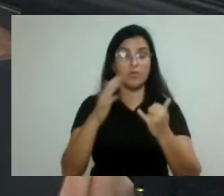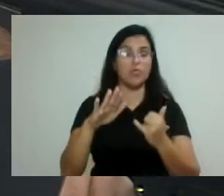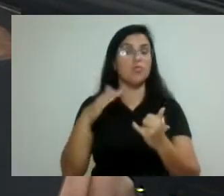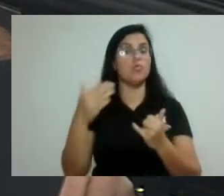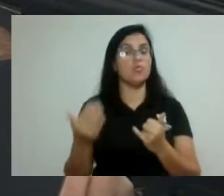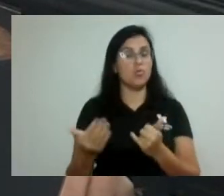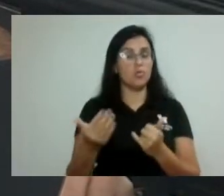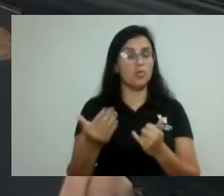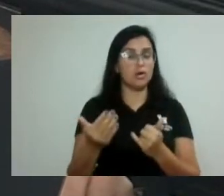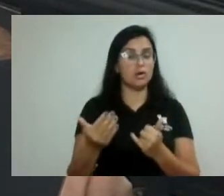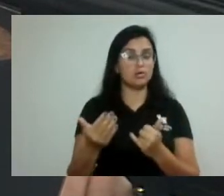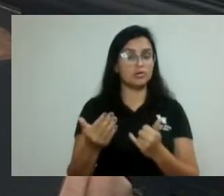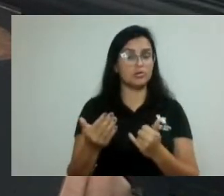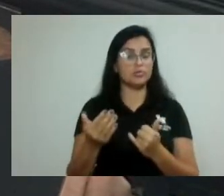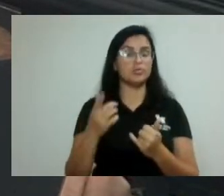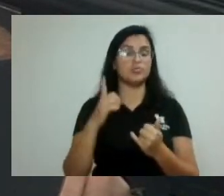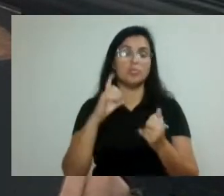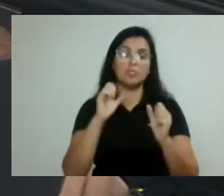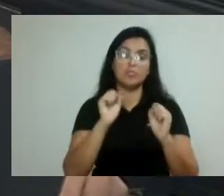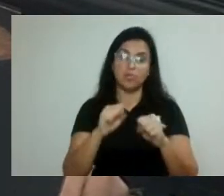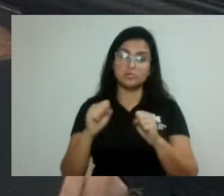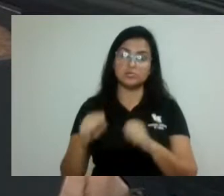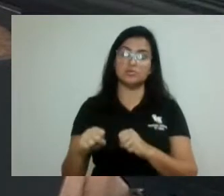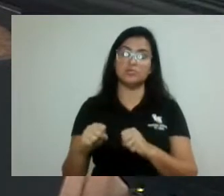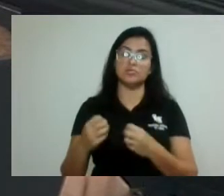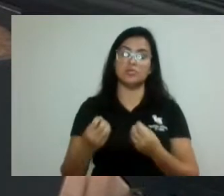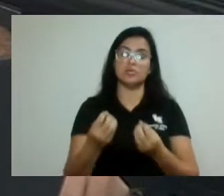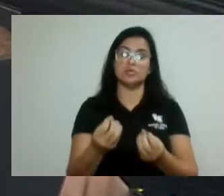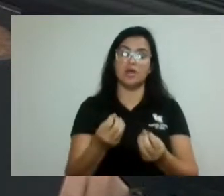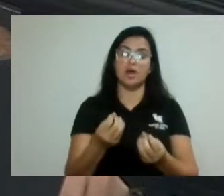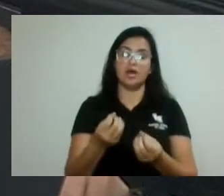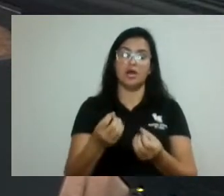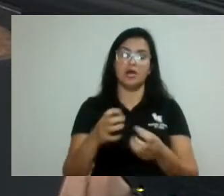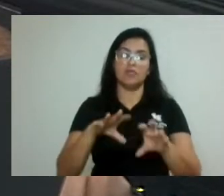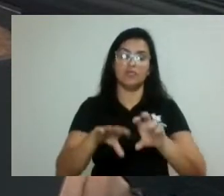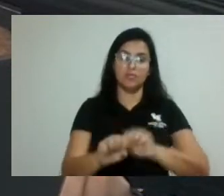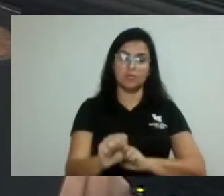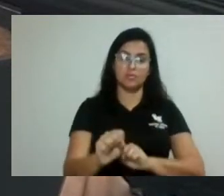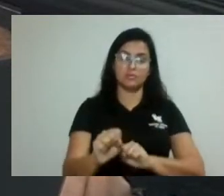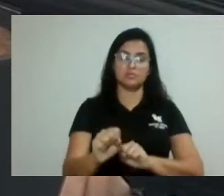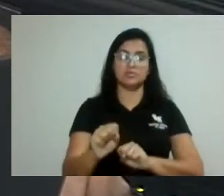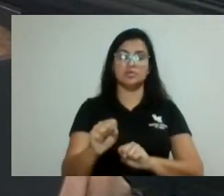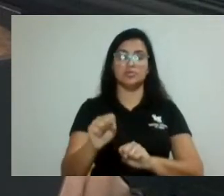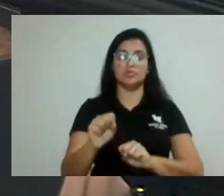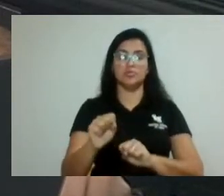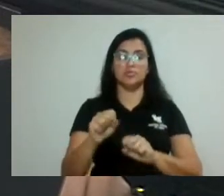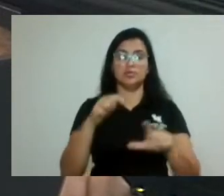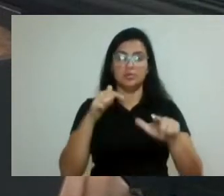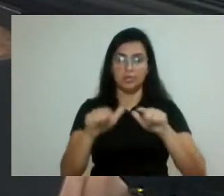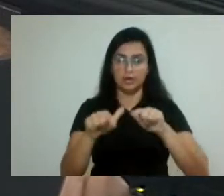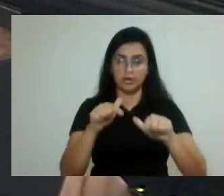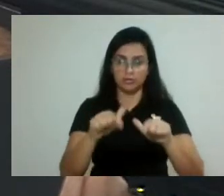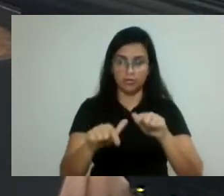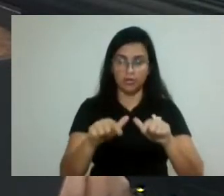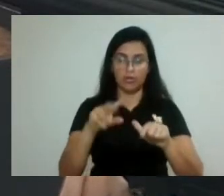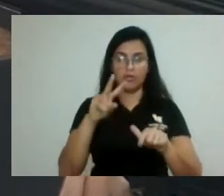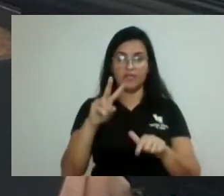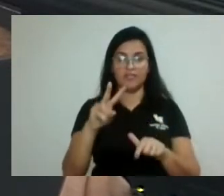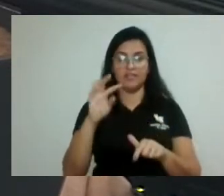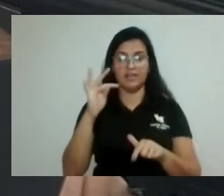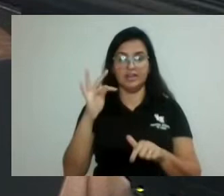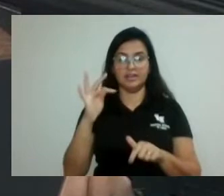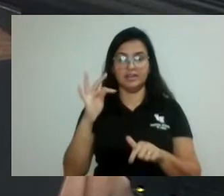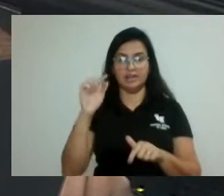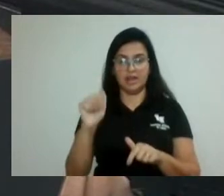de capacitação profissional para o trabalhador em VTA, com o objetivo de inseri-los no mercado